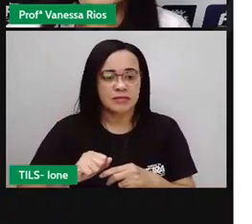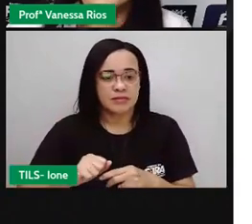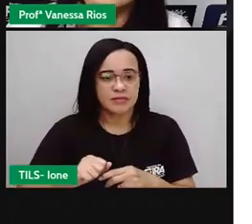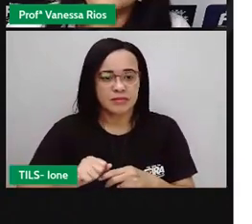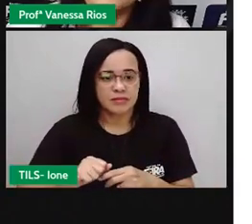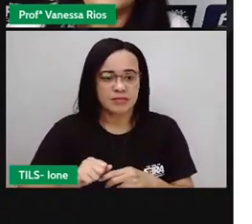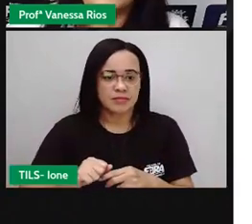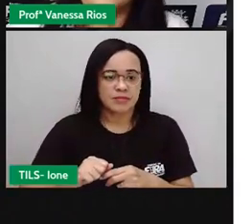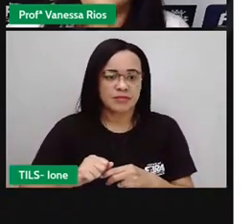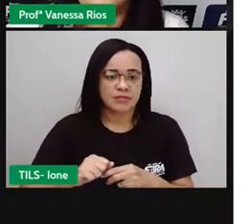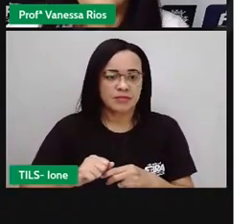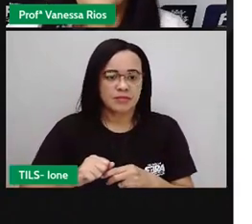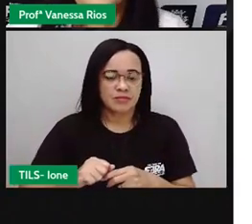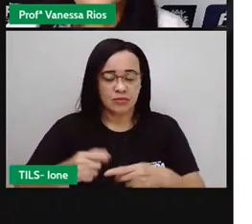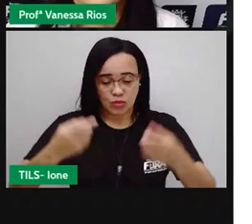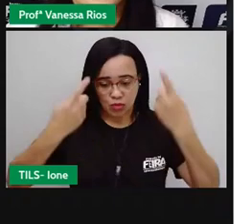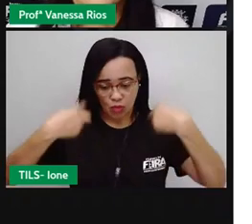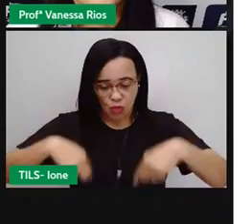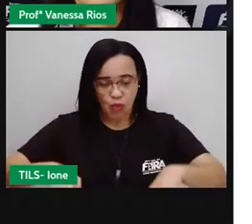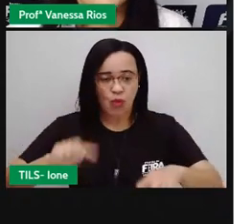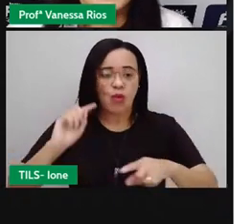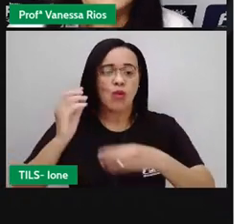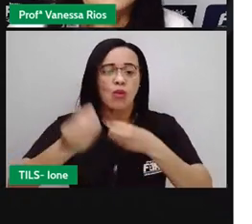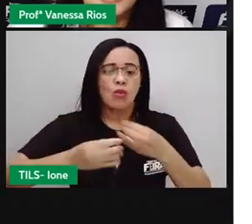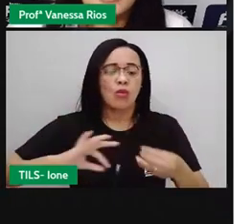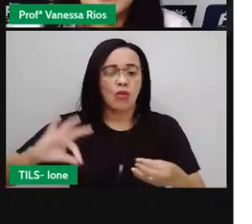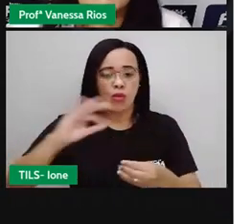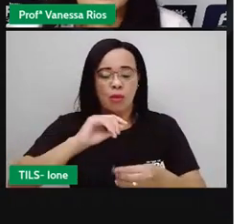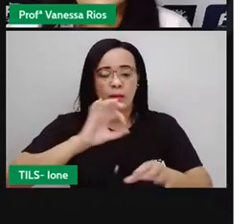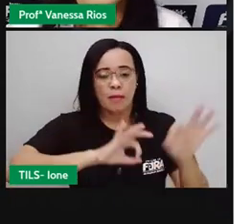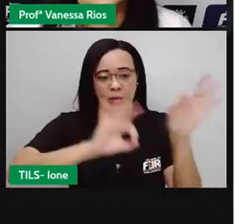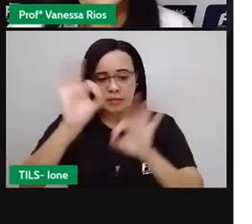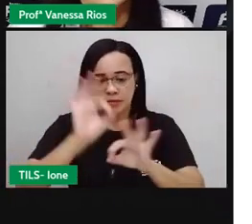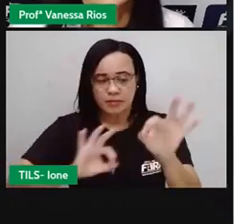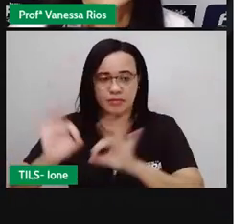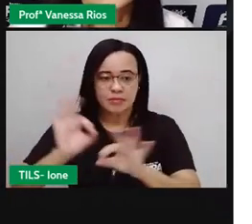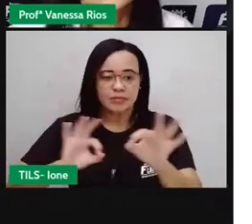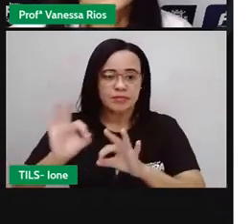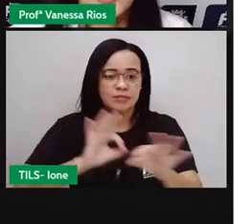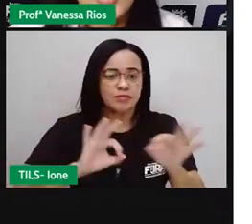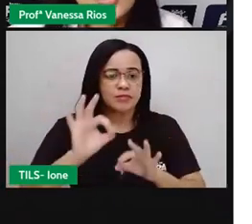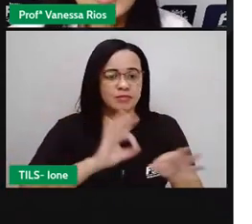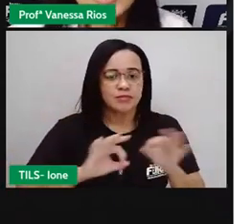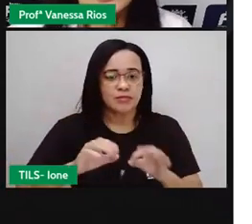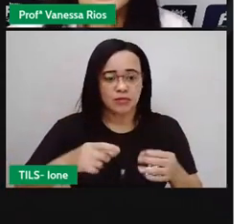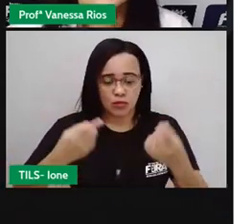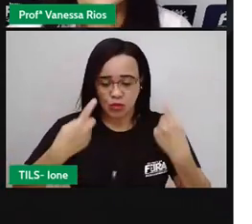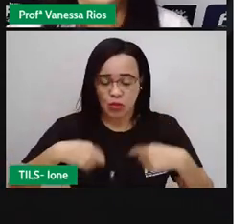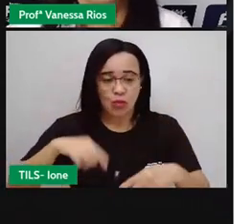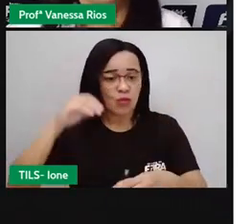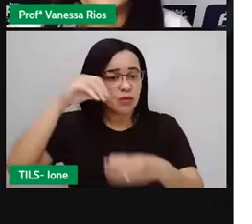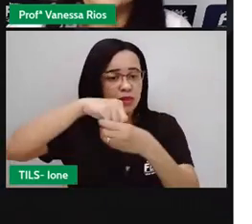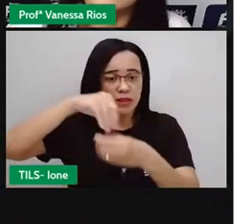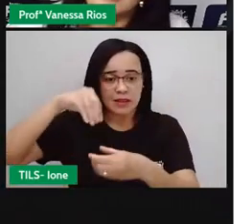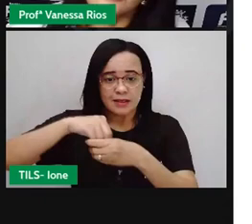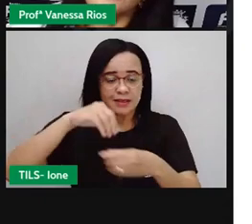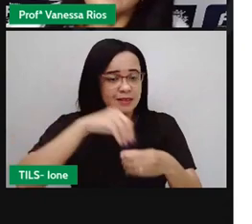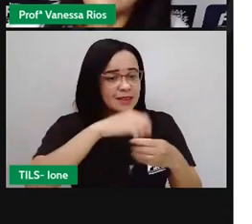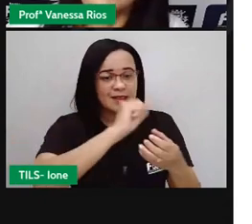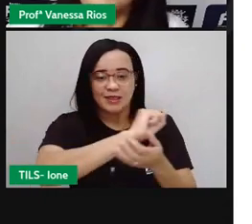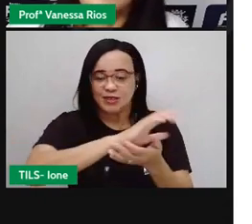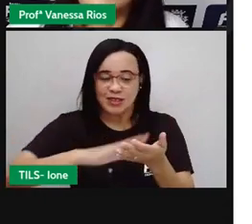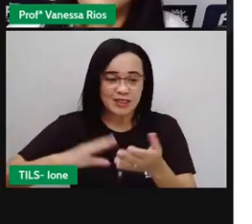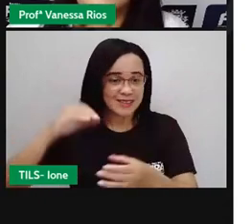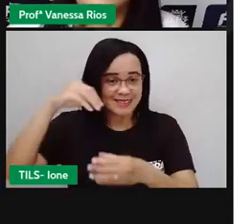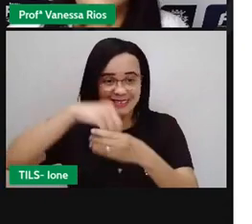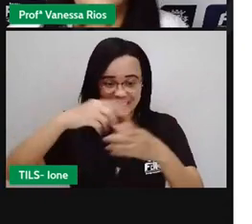absorvidos por nosso corpo e aí preparam, né? Fazem com que todos os nossos órgãos e todas as atividades que a gente